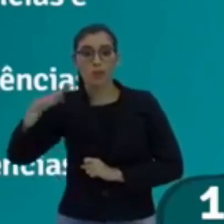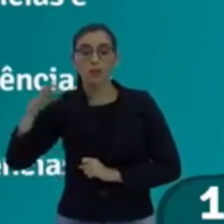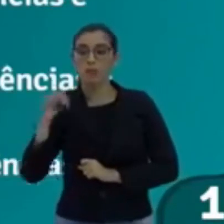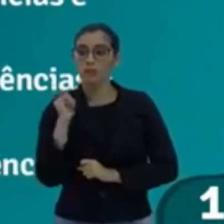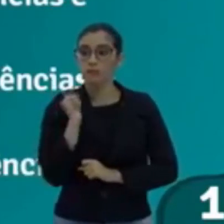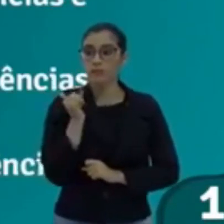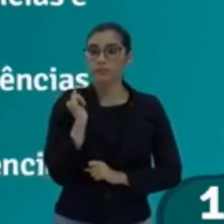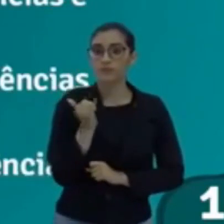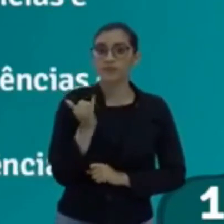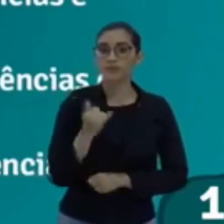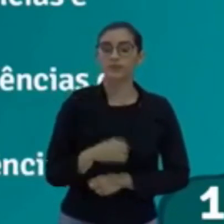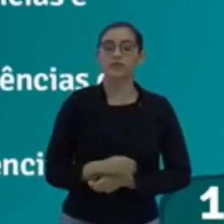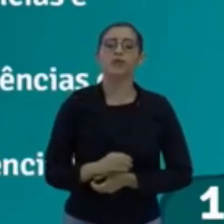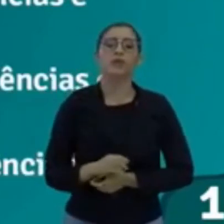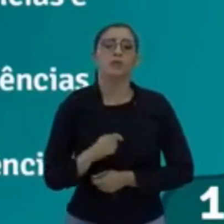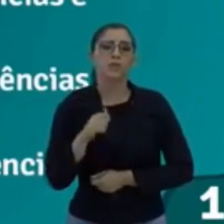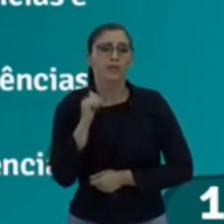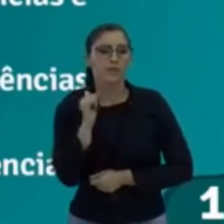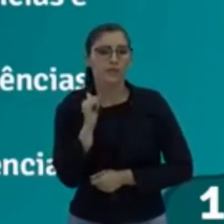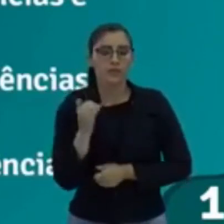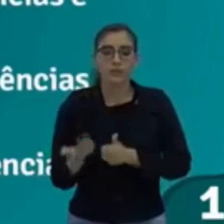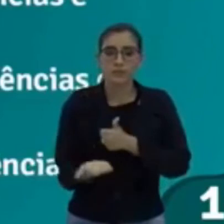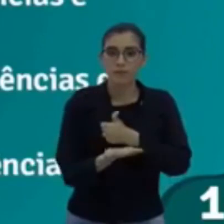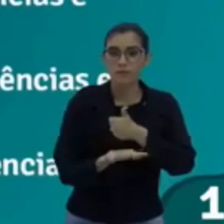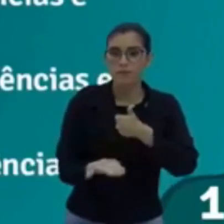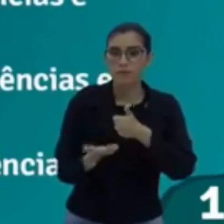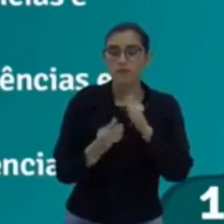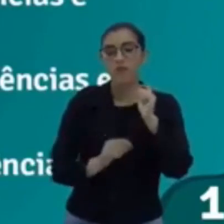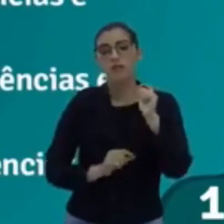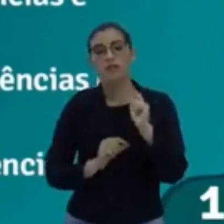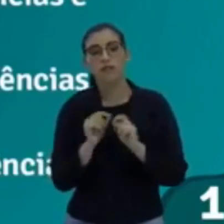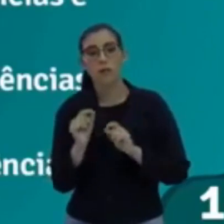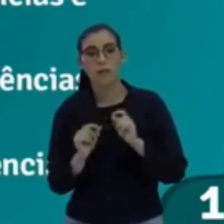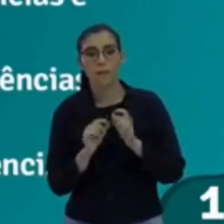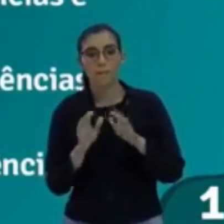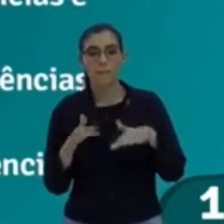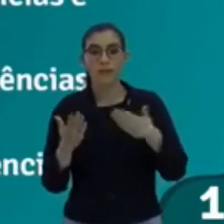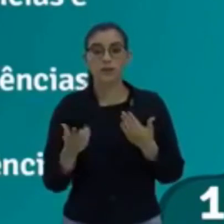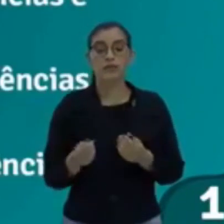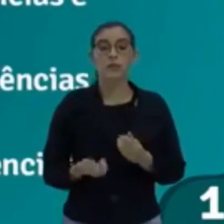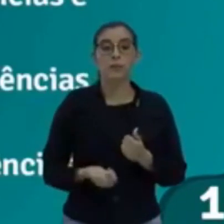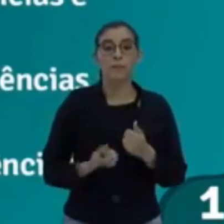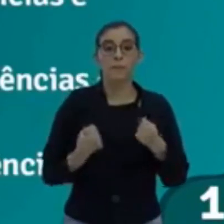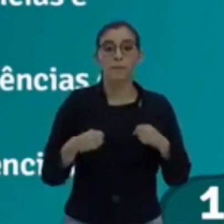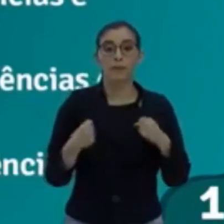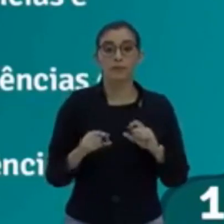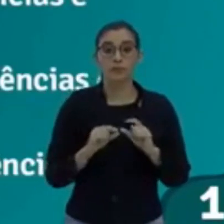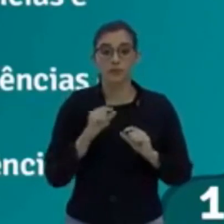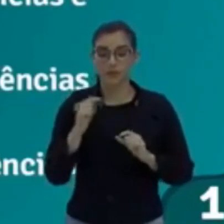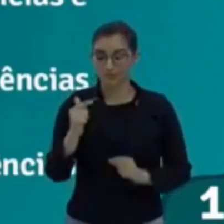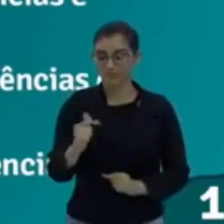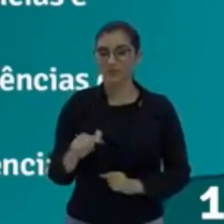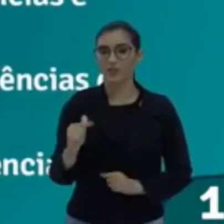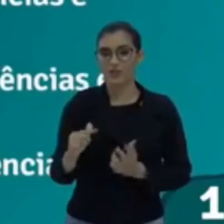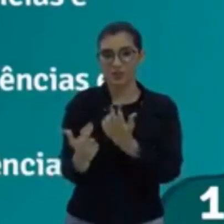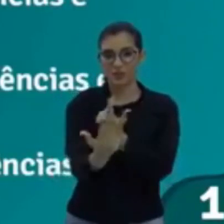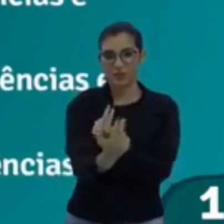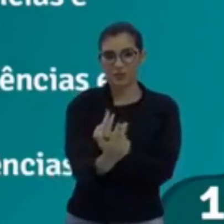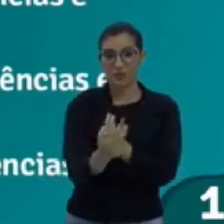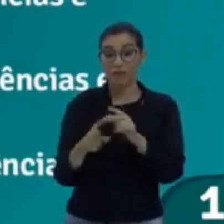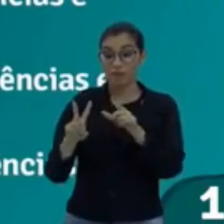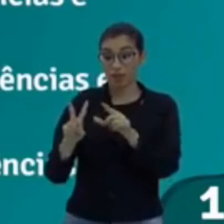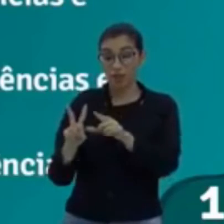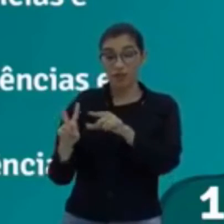Filho, uma informação básica aqui. Elas possuem a mesma velocidade. Tá bom?